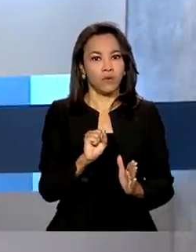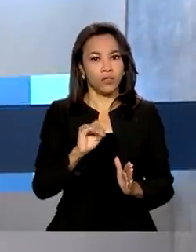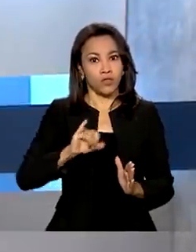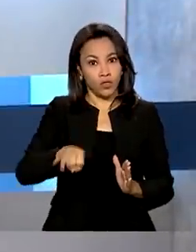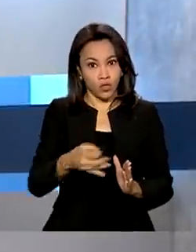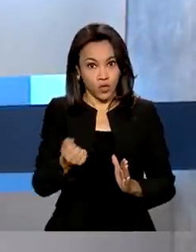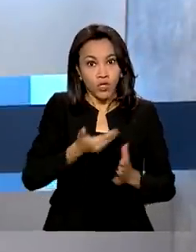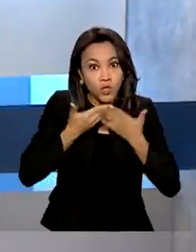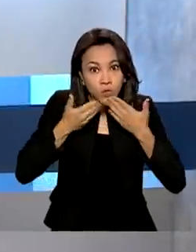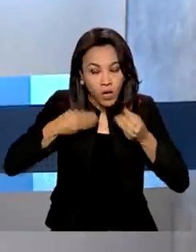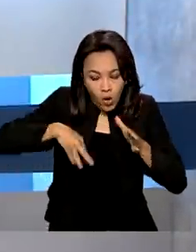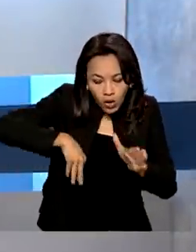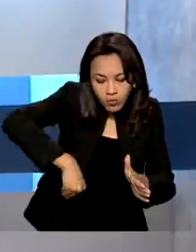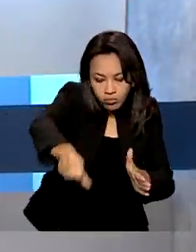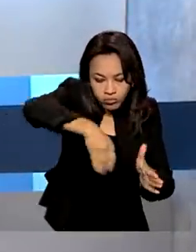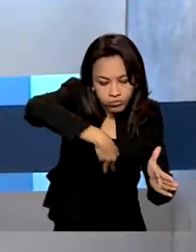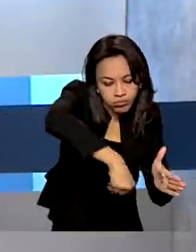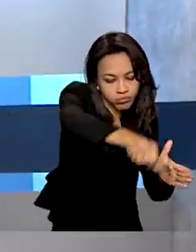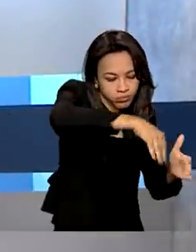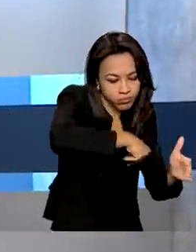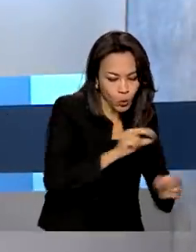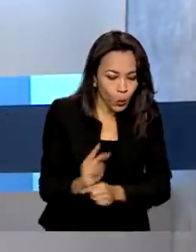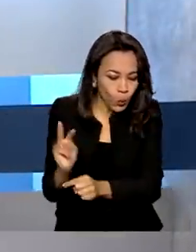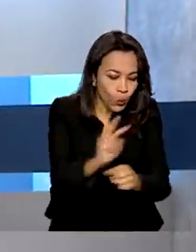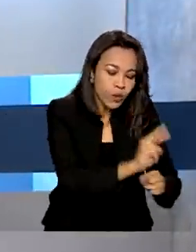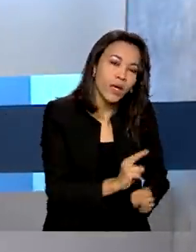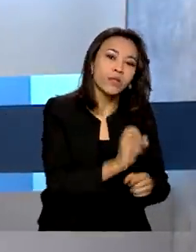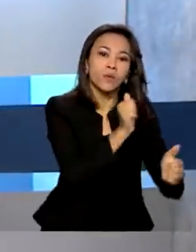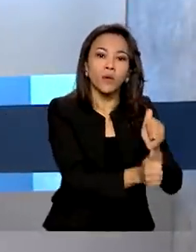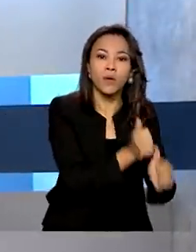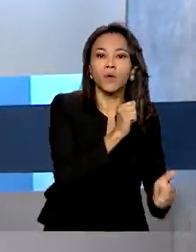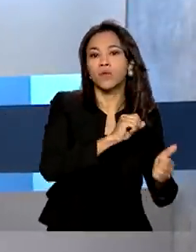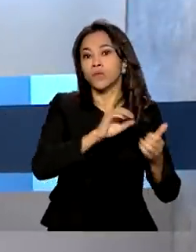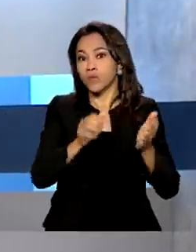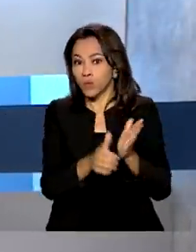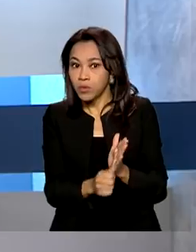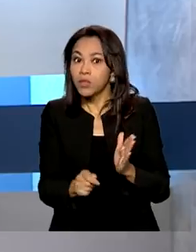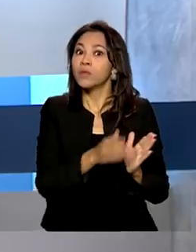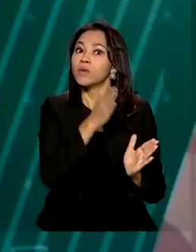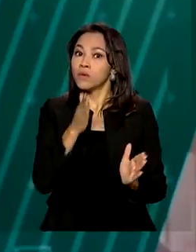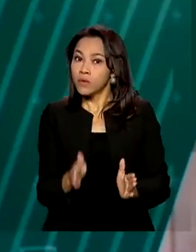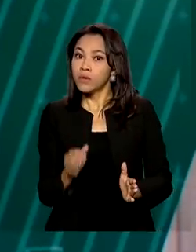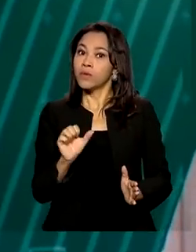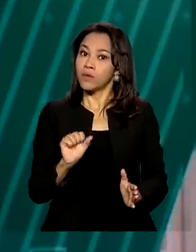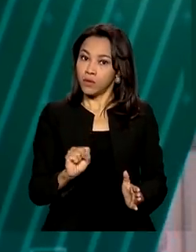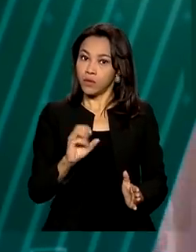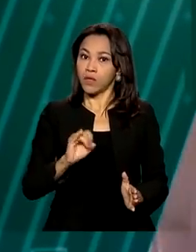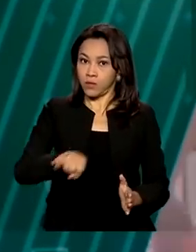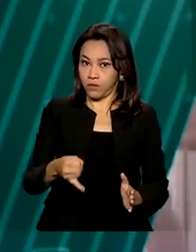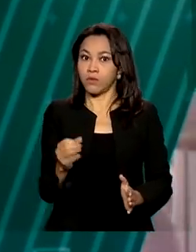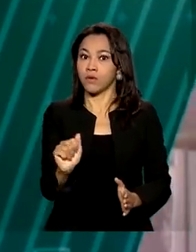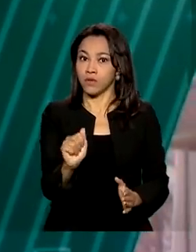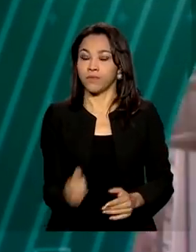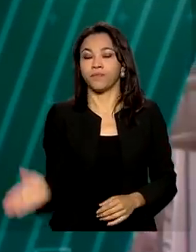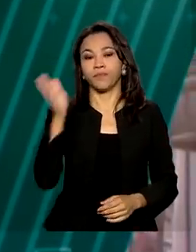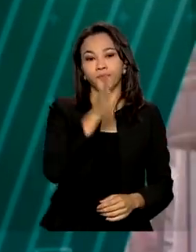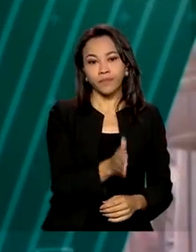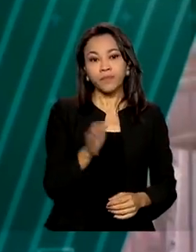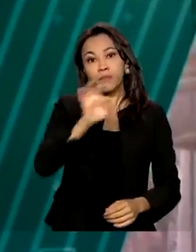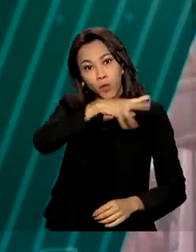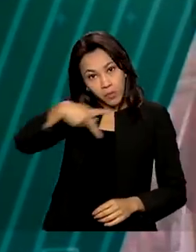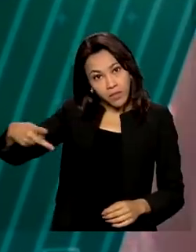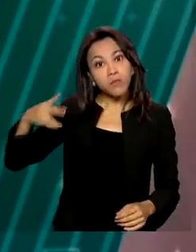lavouras no fim do ciclo produtivo, em especial do arroz, do milho e da própria soja. O presidente Jair Bolsonaro